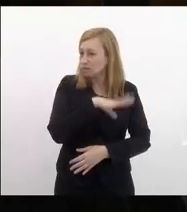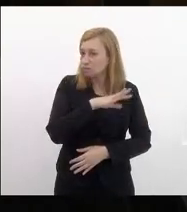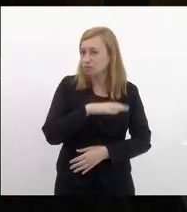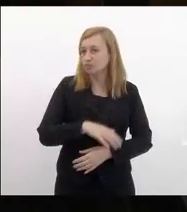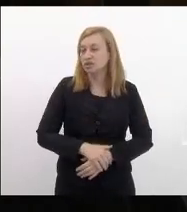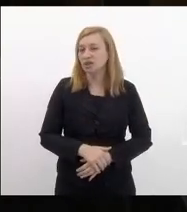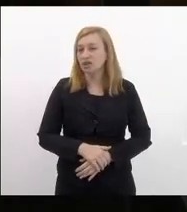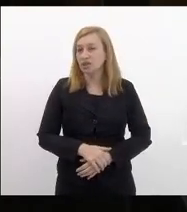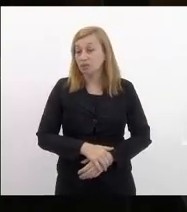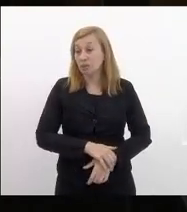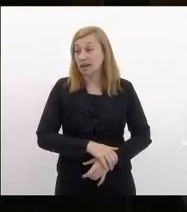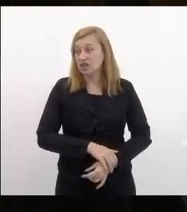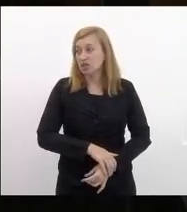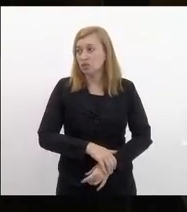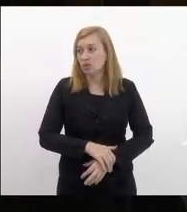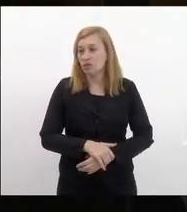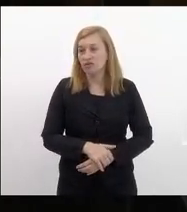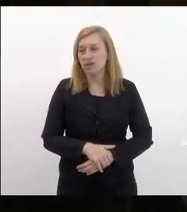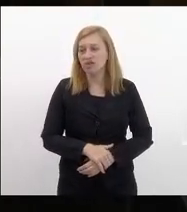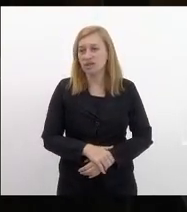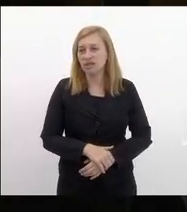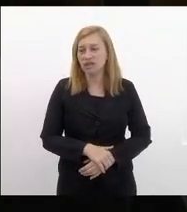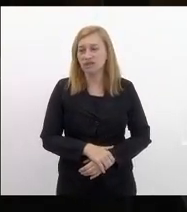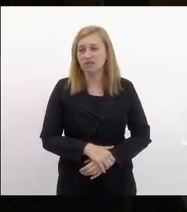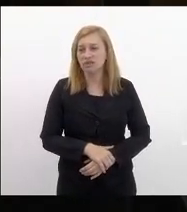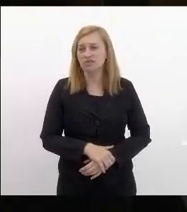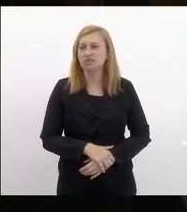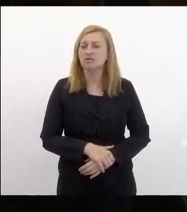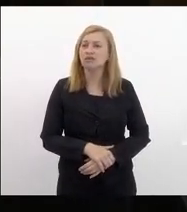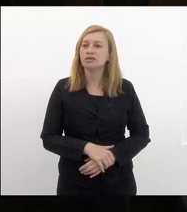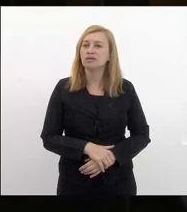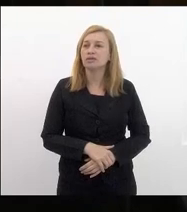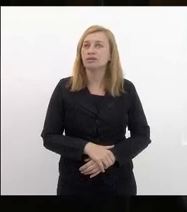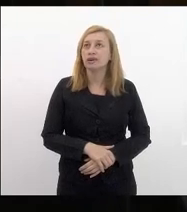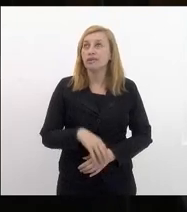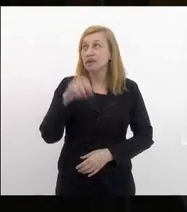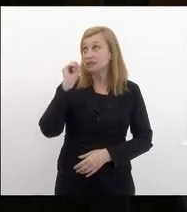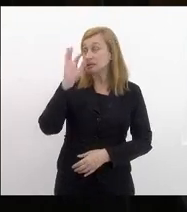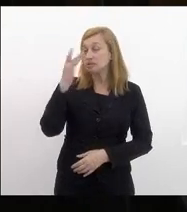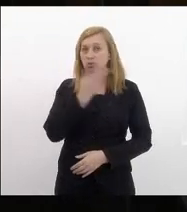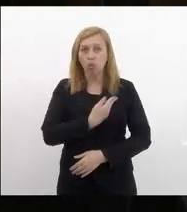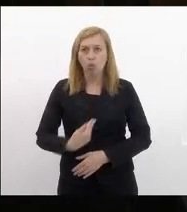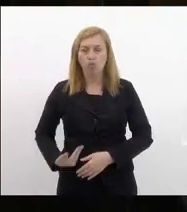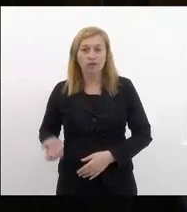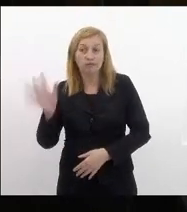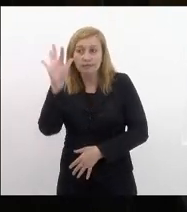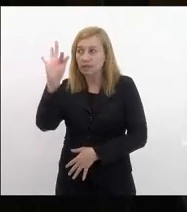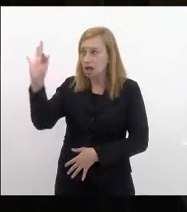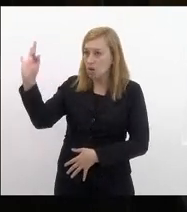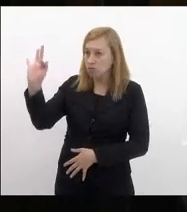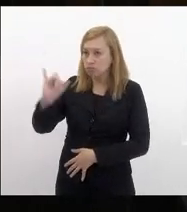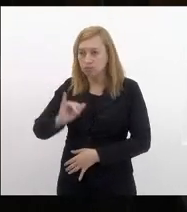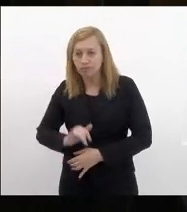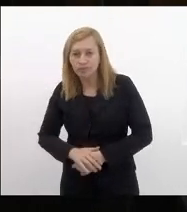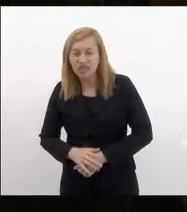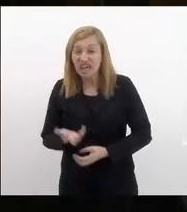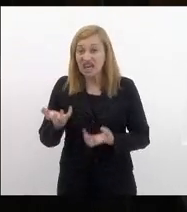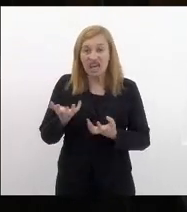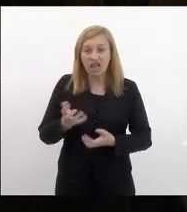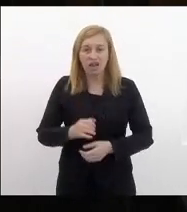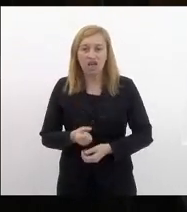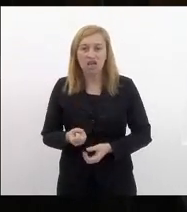uma alucinação do governo federal querer